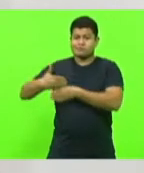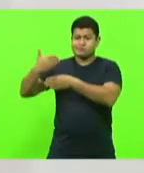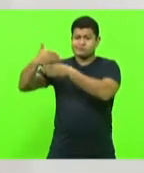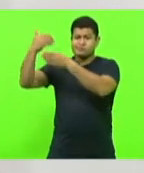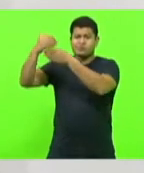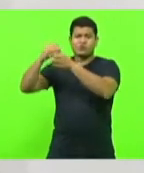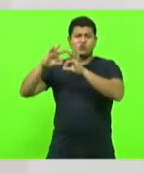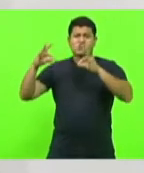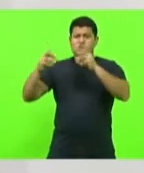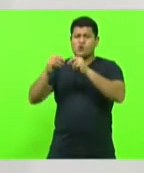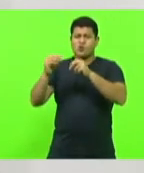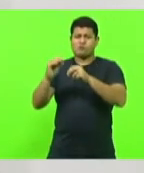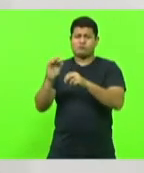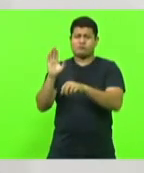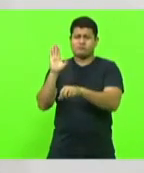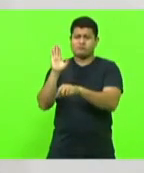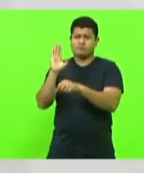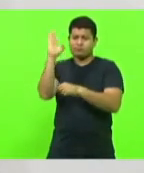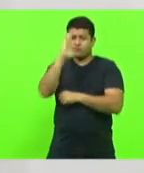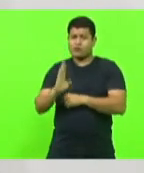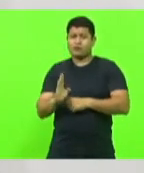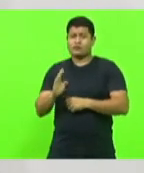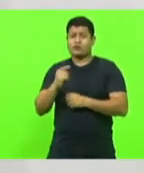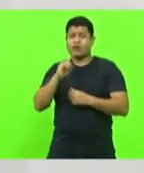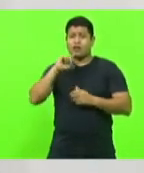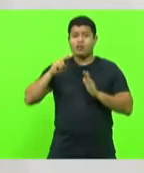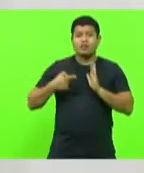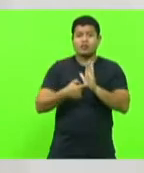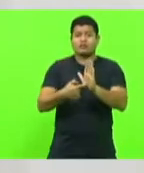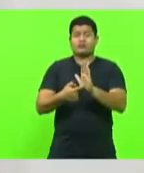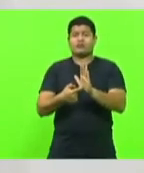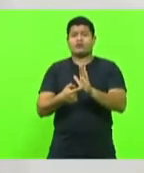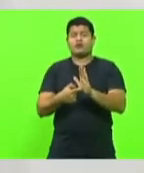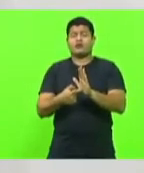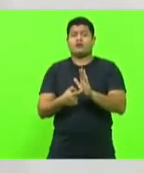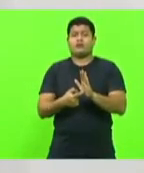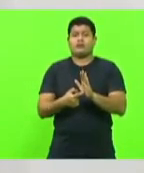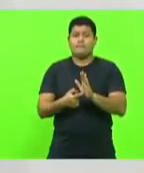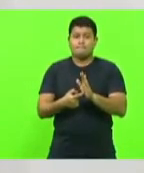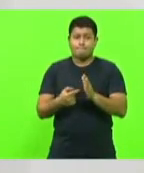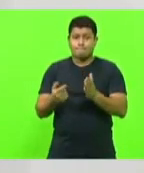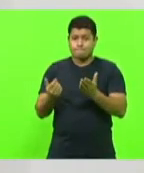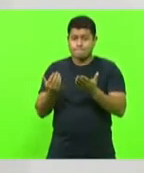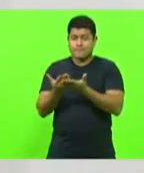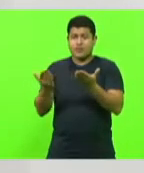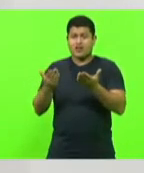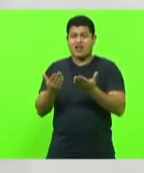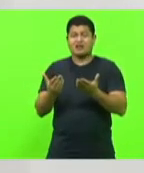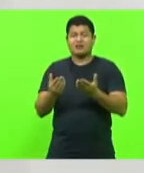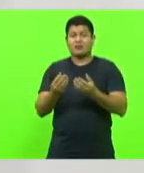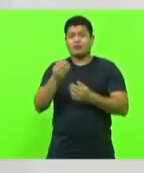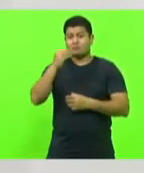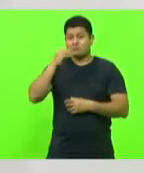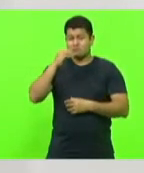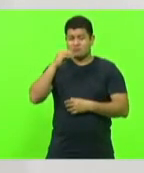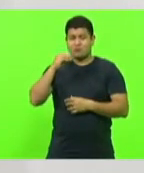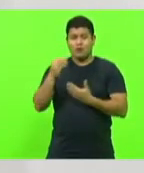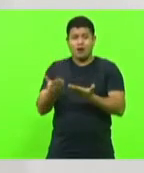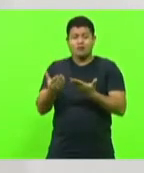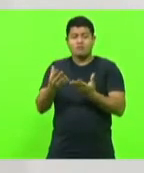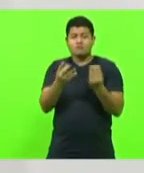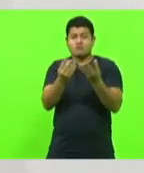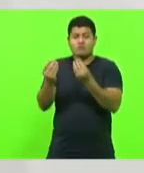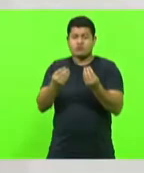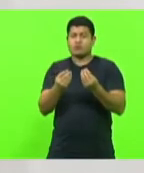Brasil, denunciaram os preços abusivos da energia elétrica. Aqui em Santa Catarina, em referência a